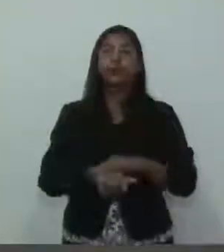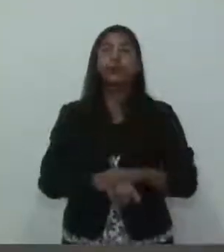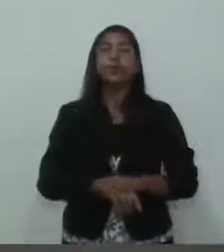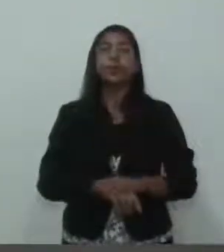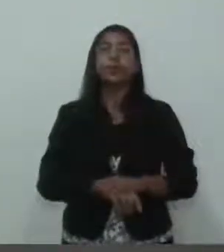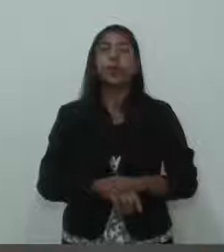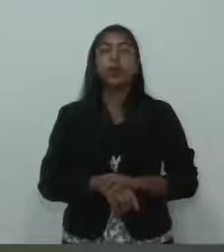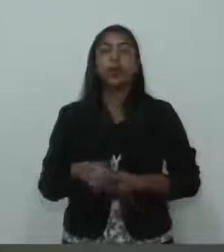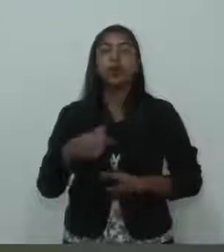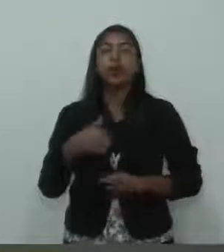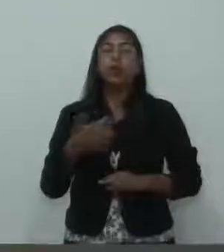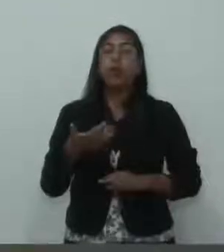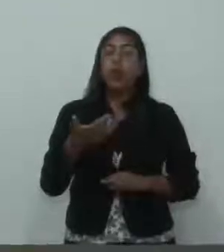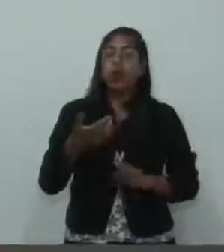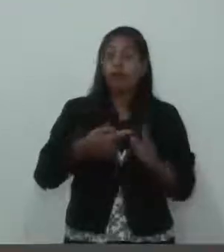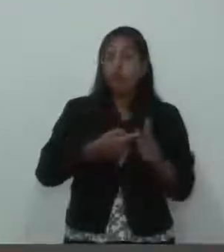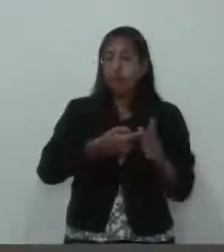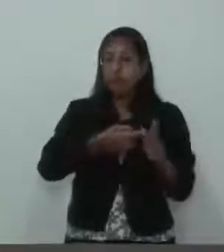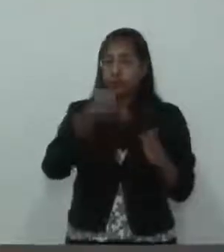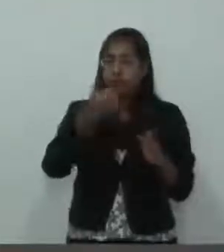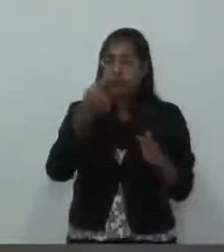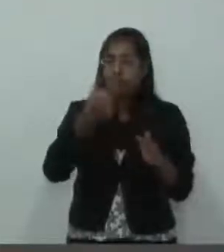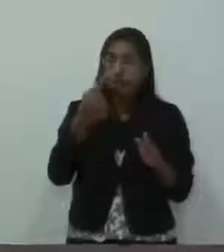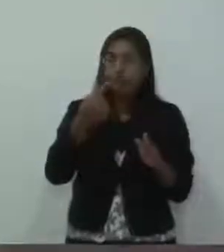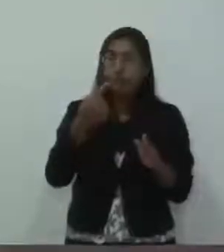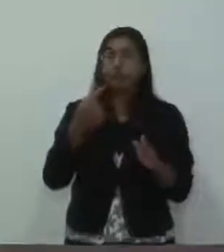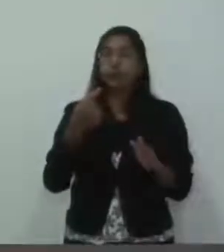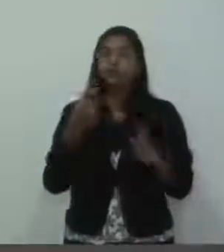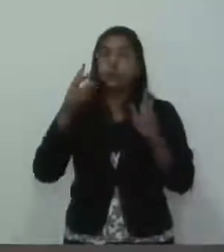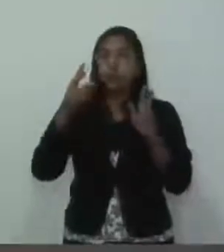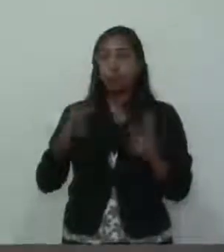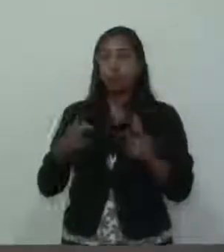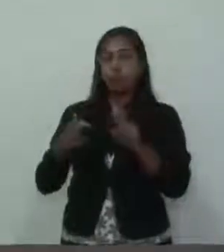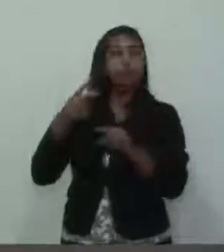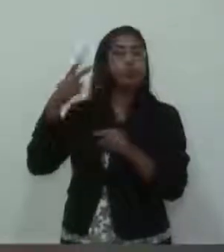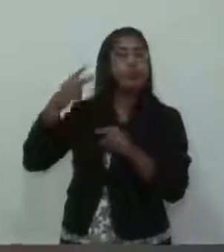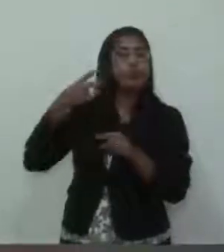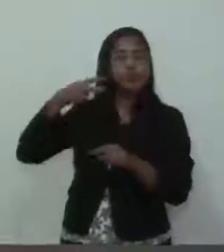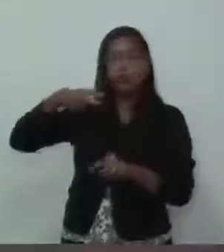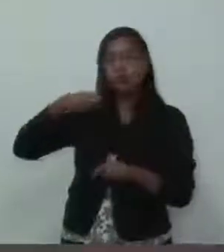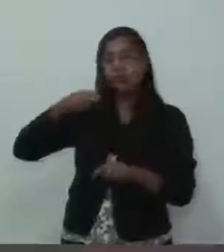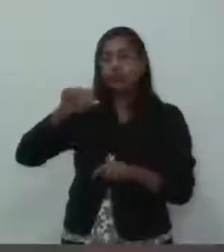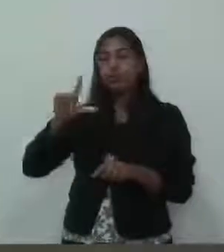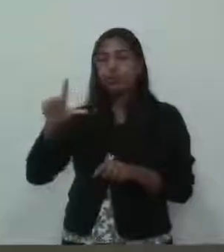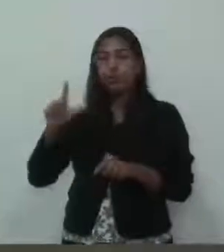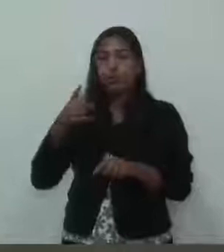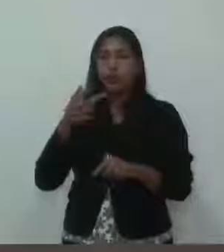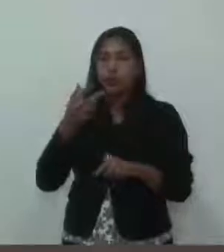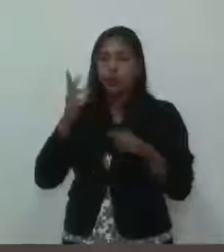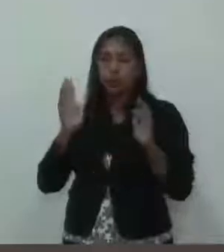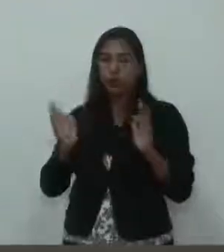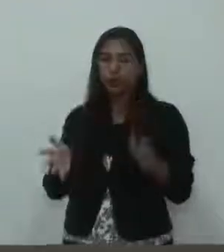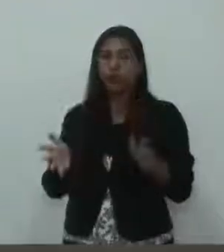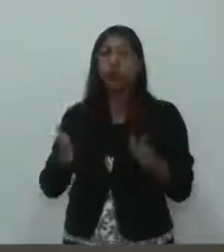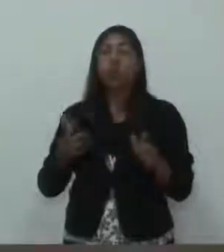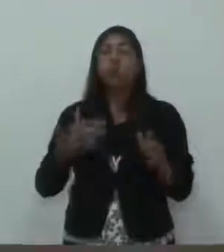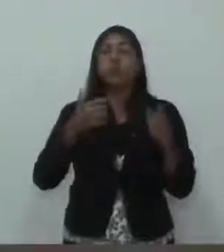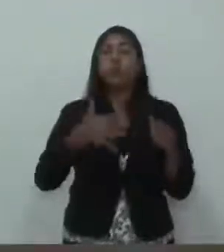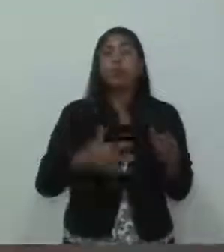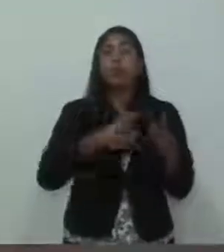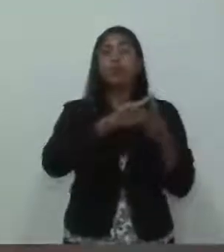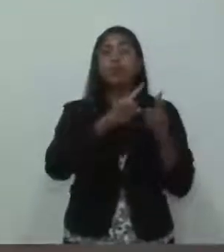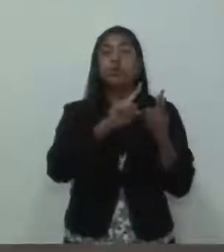Eu gostaria de inicialmente, assim como o vereador Anil Ramos aqui já citou, também falar de dois funcionários